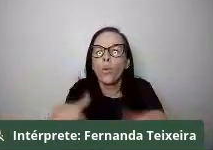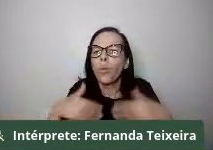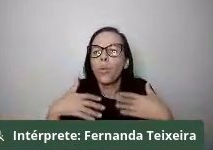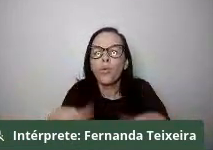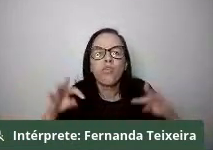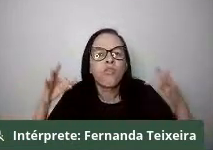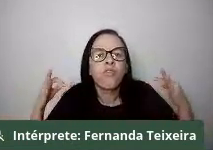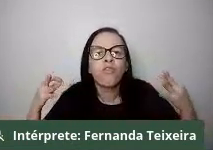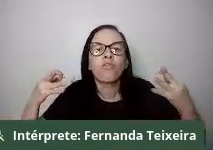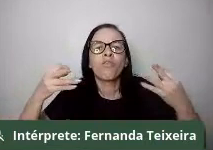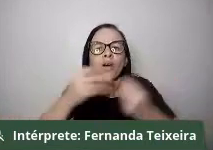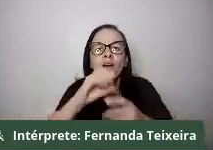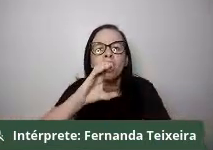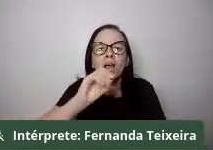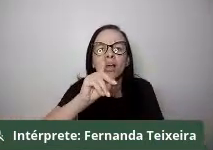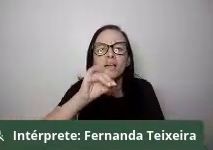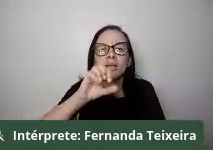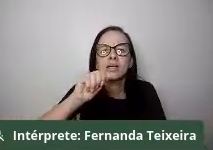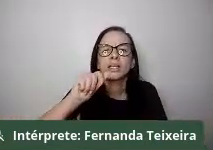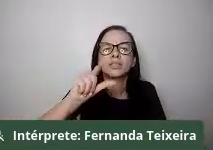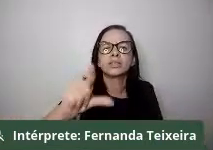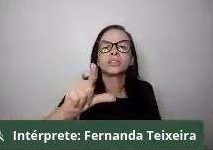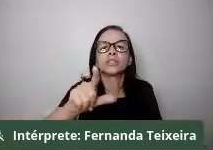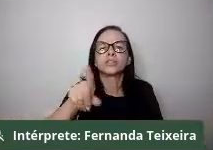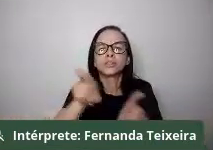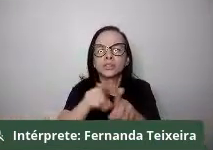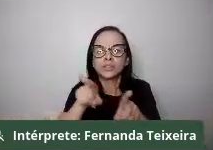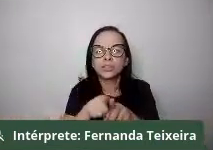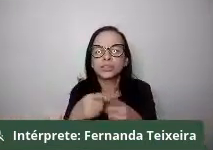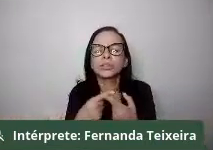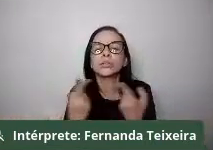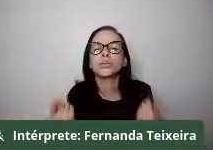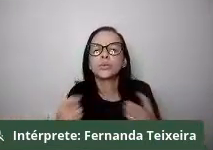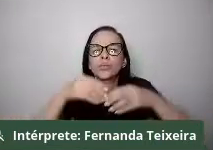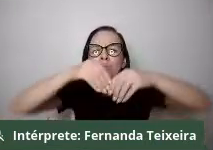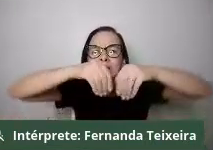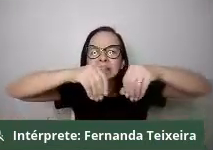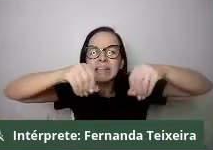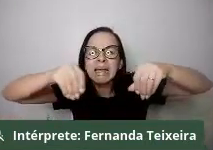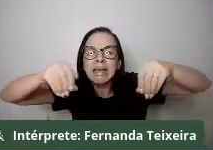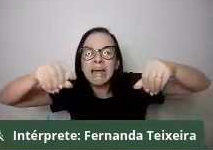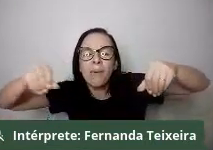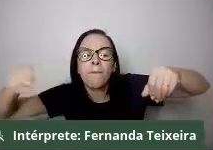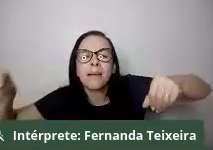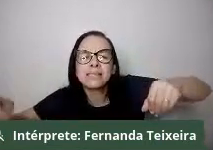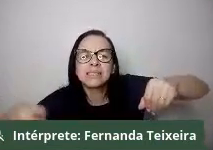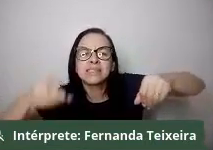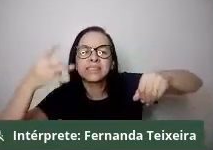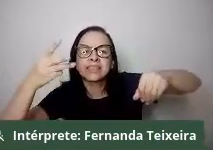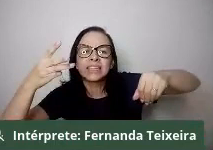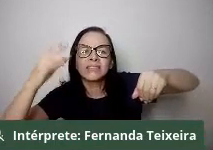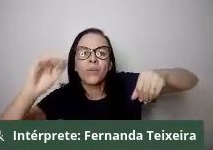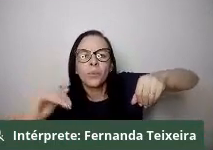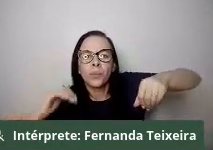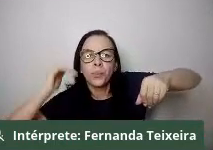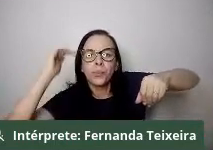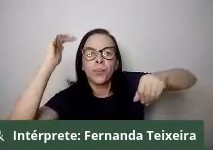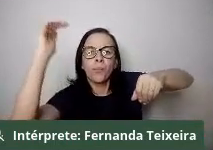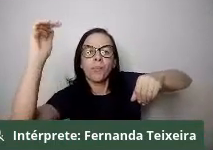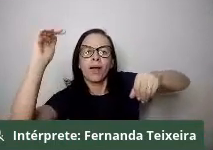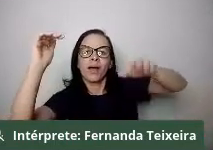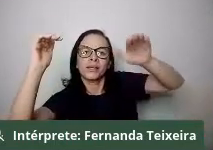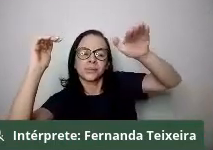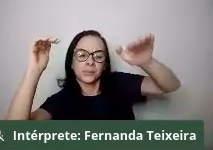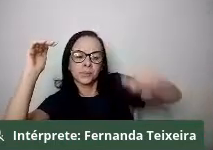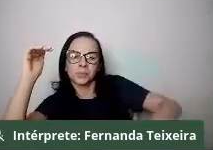Cargill, a Brasil Agro, juntas, tiveram mais terra, quase o triplo de terra, né, do que territórios quilombolas regularizados. Por